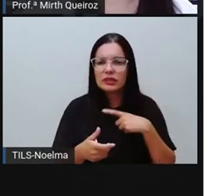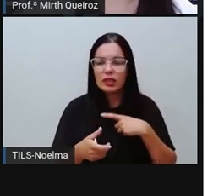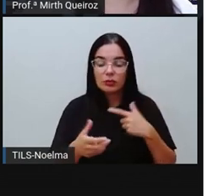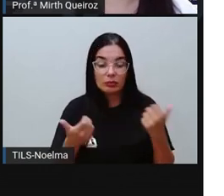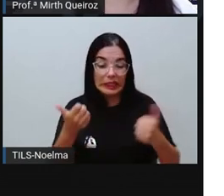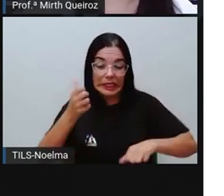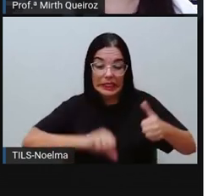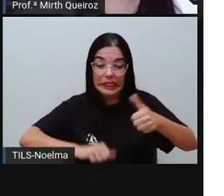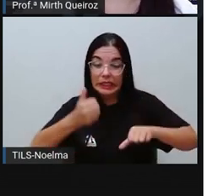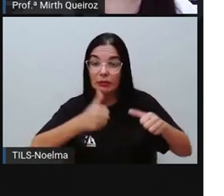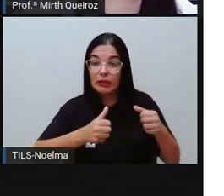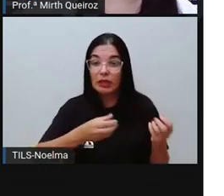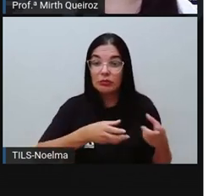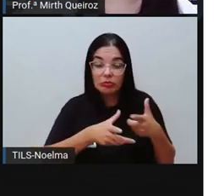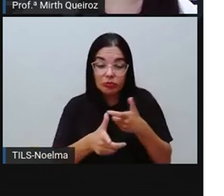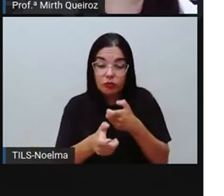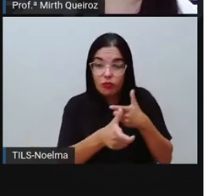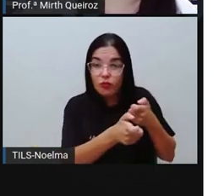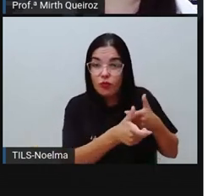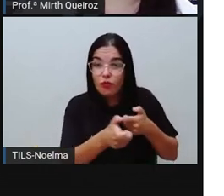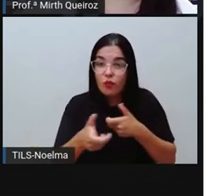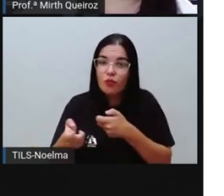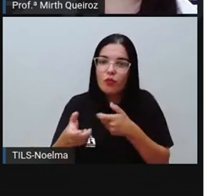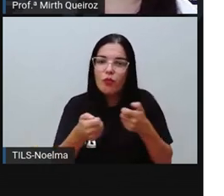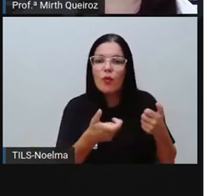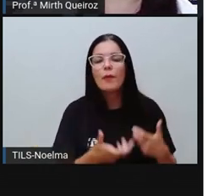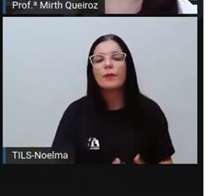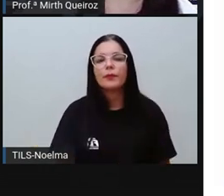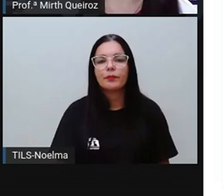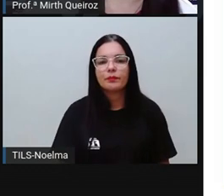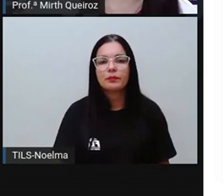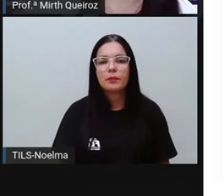ingerindo também esses produtos químicos.